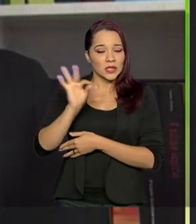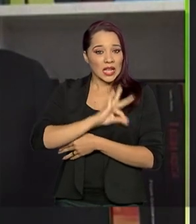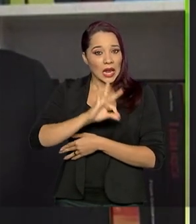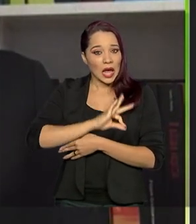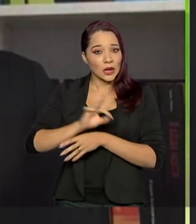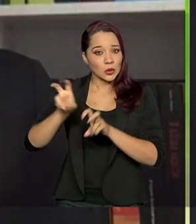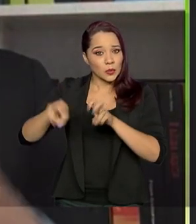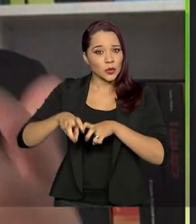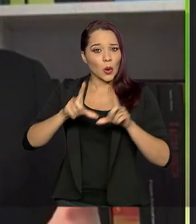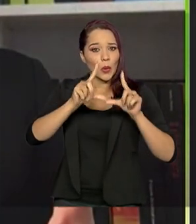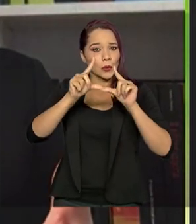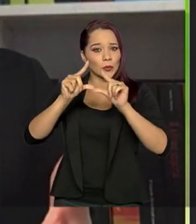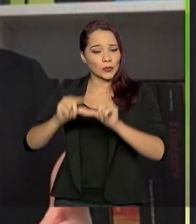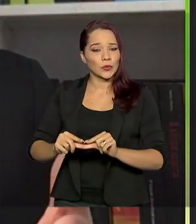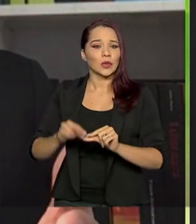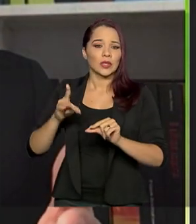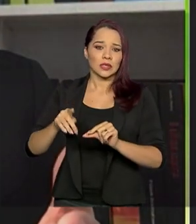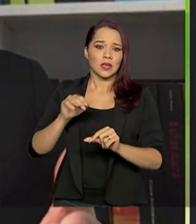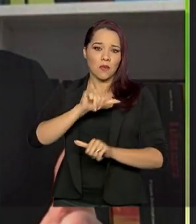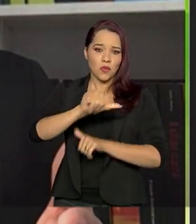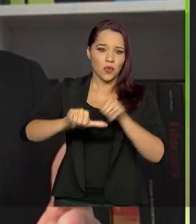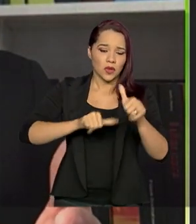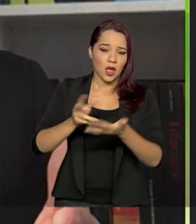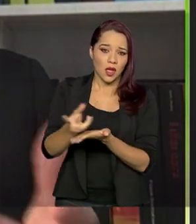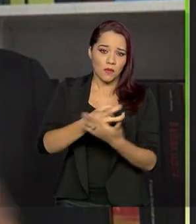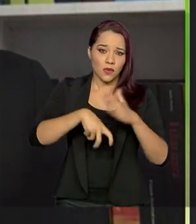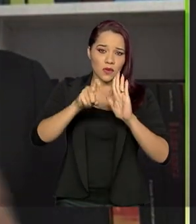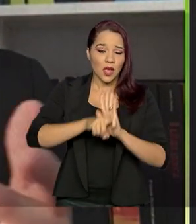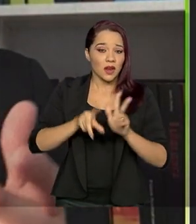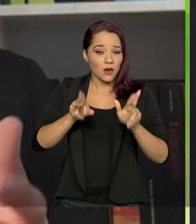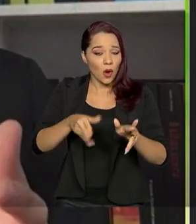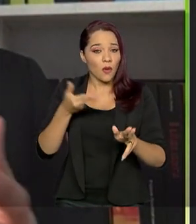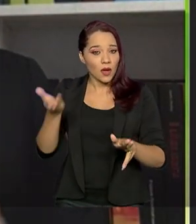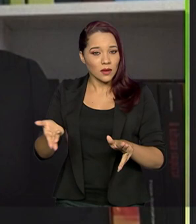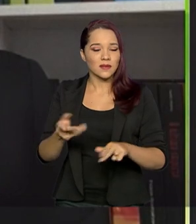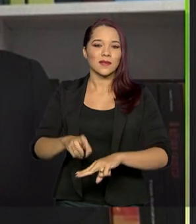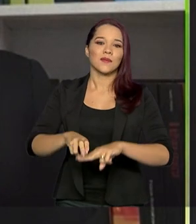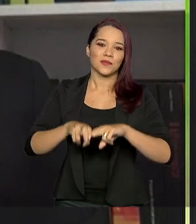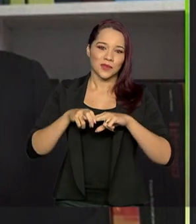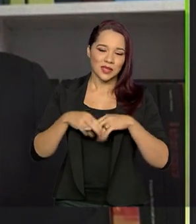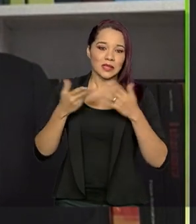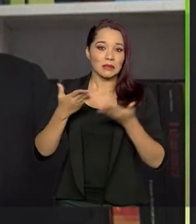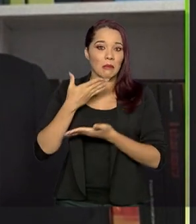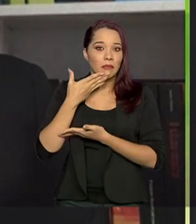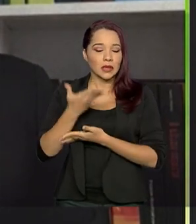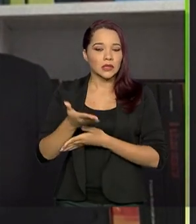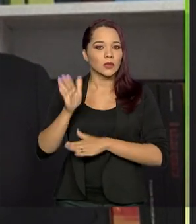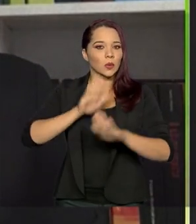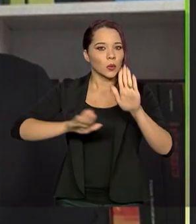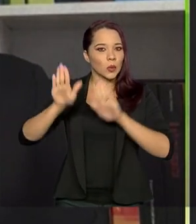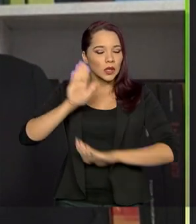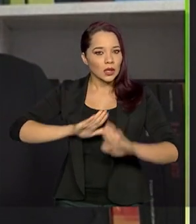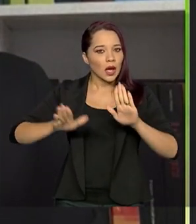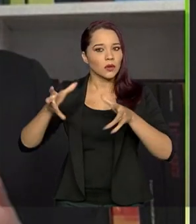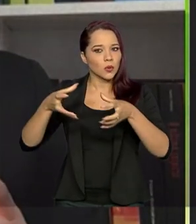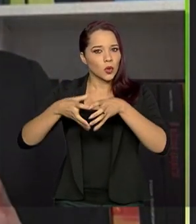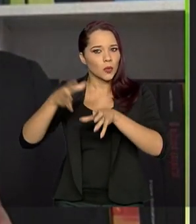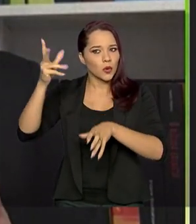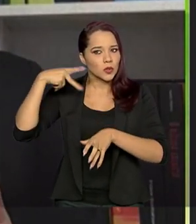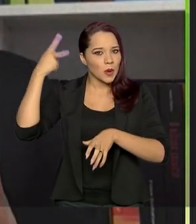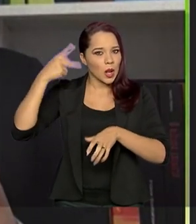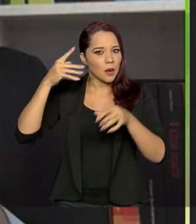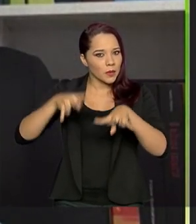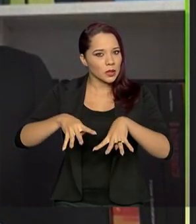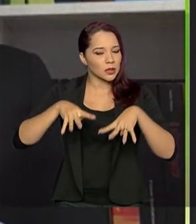ser achatada diante de uma reforma tributária como essa. Então, por isso que nós estamos pedindo muita cautela aos parlamentares no